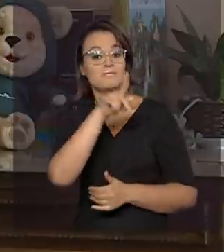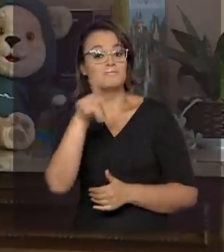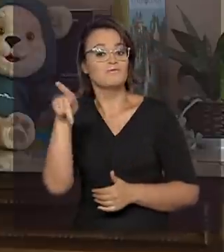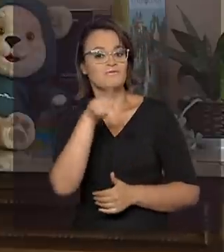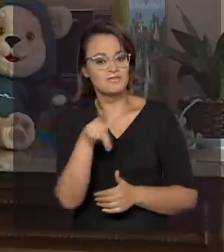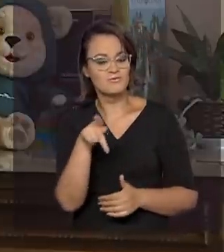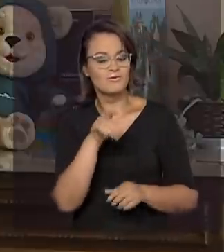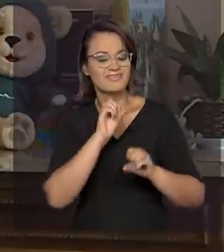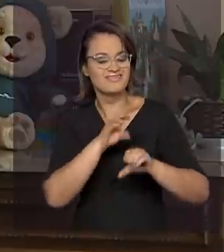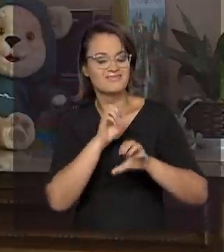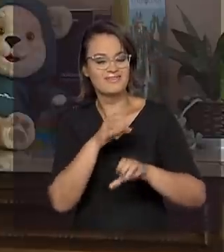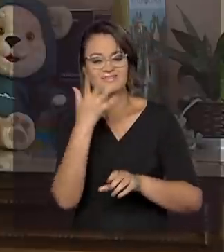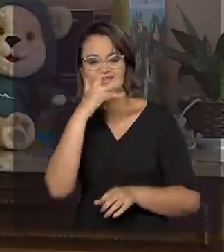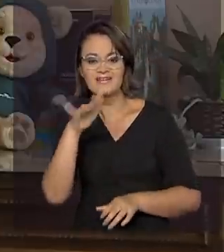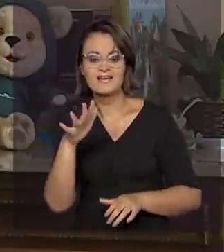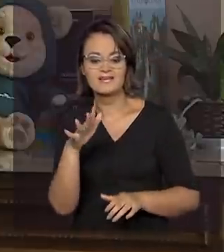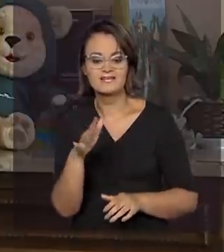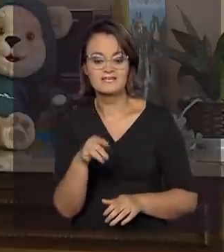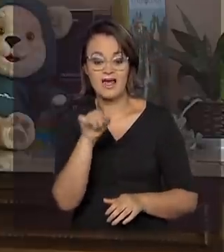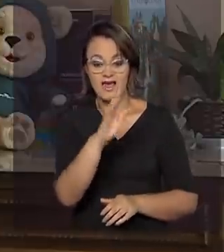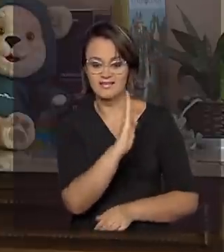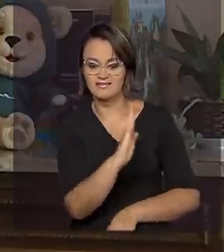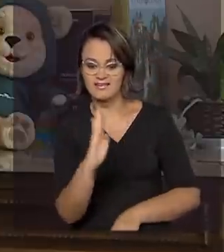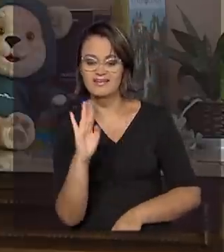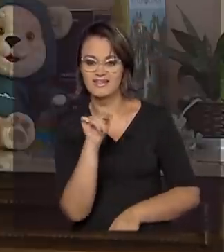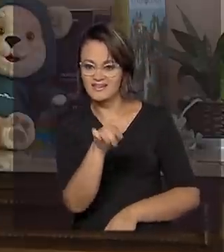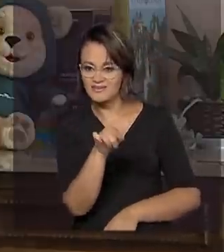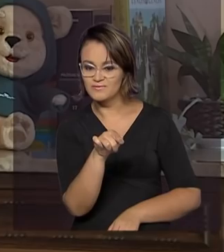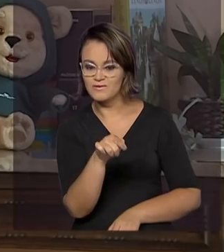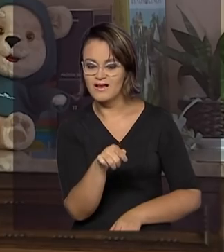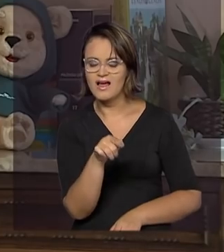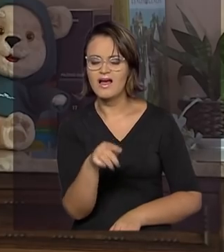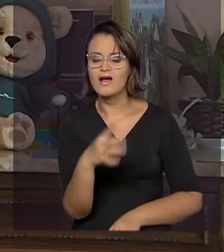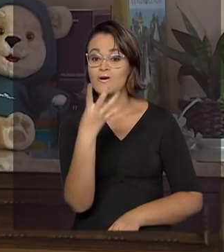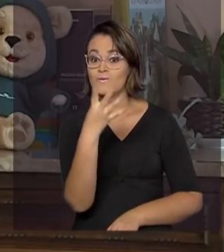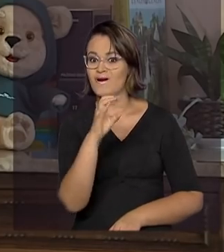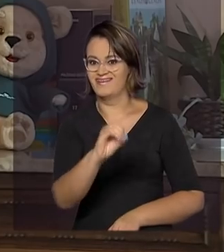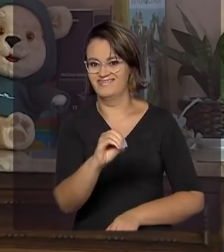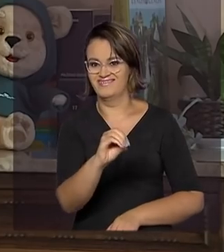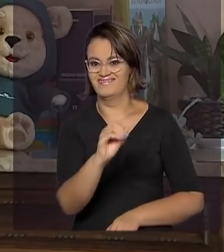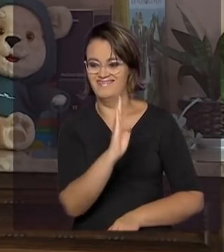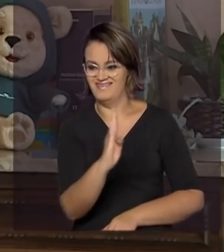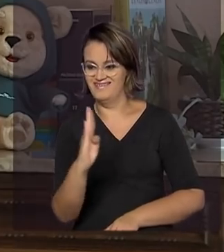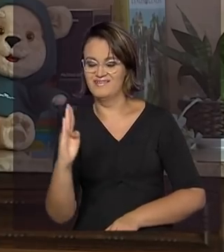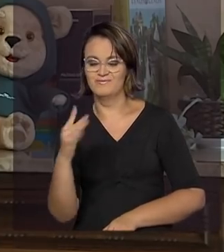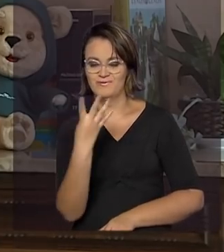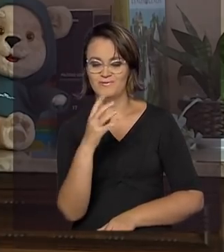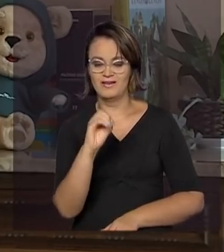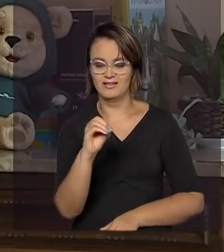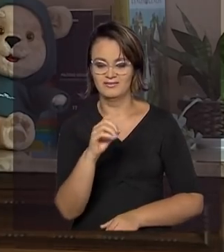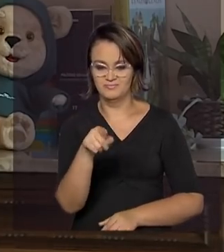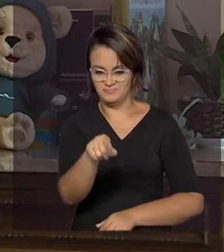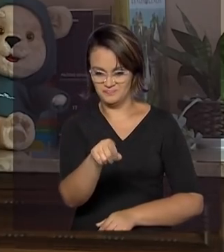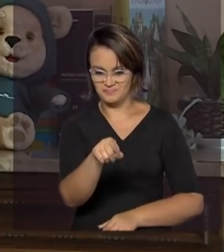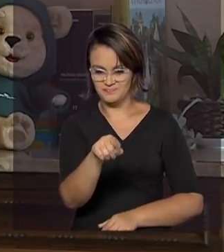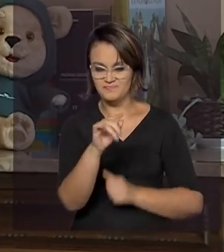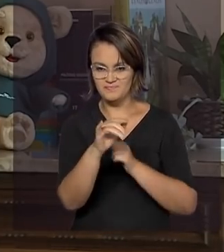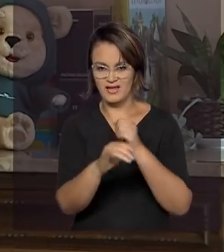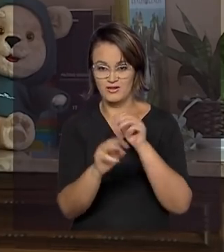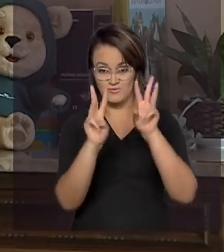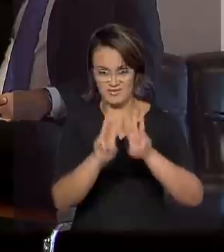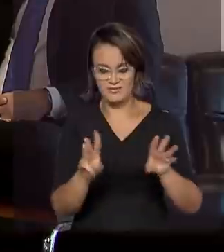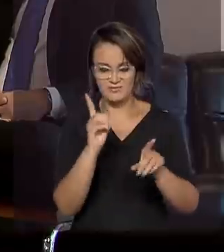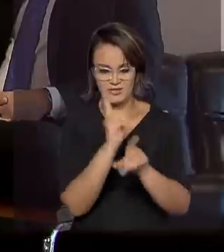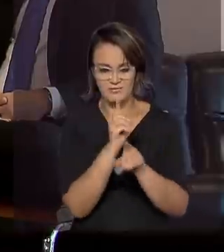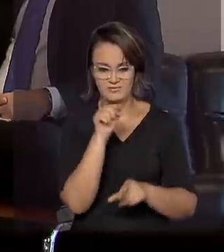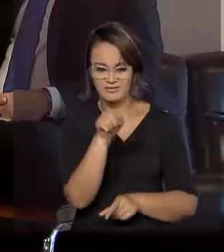da Educação Infantil, a coleção Conta para mim, uma série de 40 livros, em formato digital, que está nesse site. Aqui eu